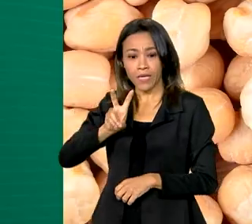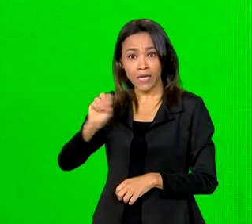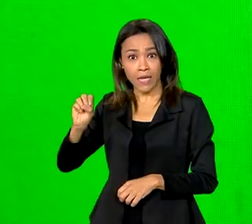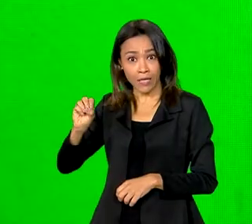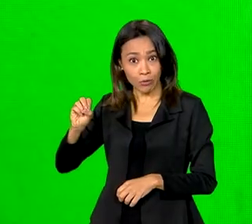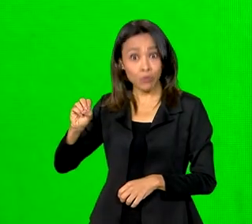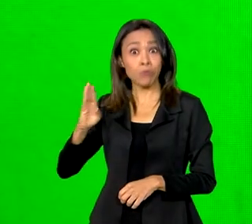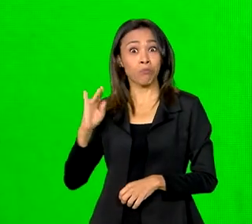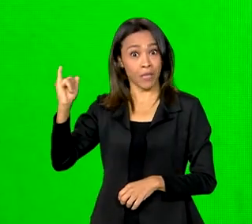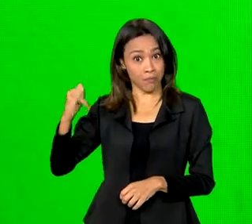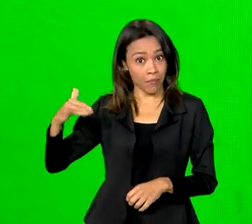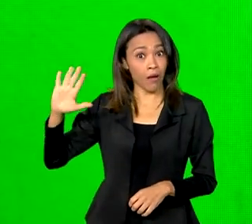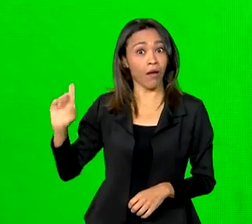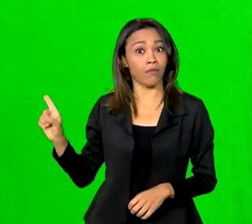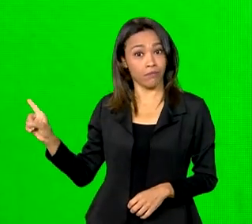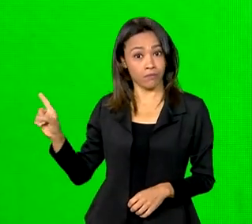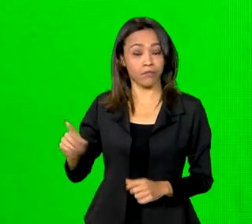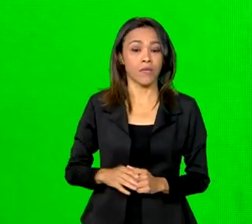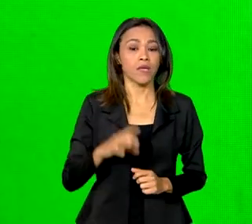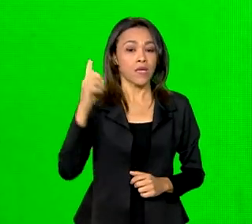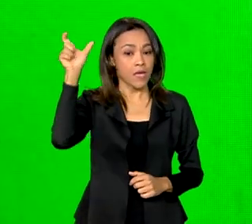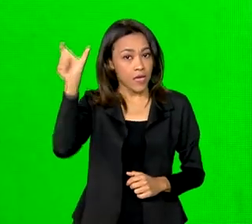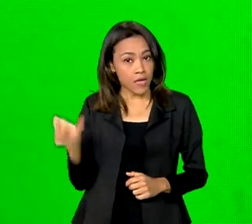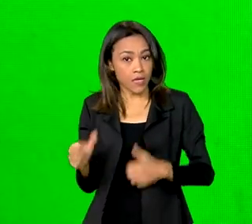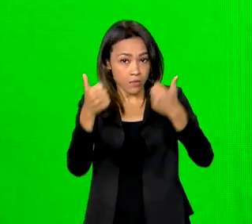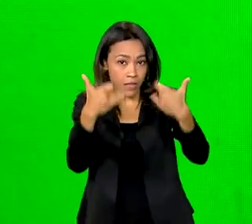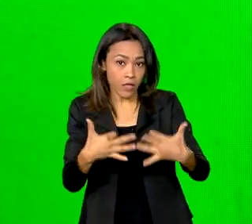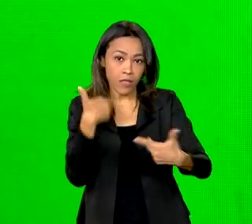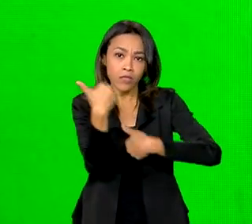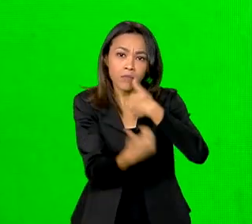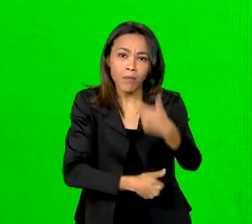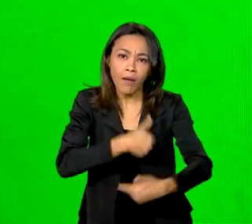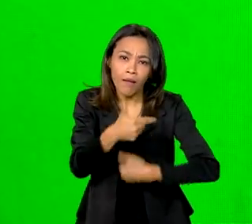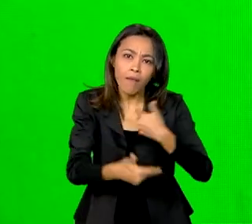setor. Nós estamos aqui trabalhando para fazer o Brasil da sorte.